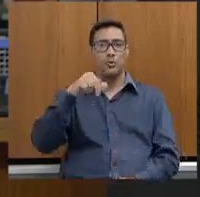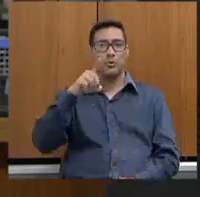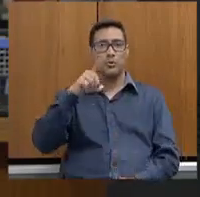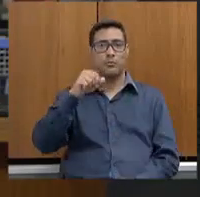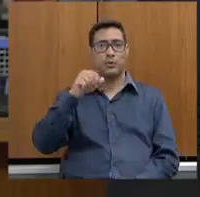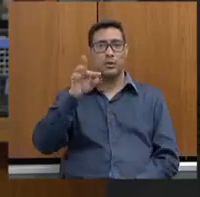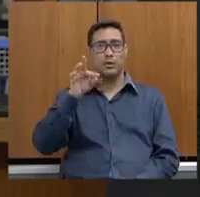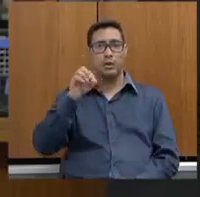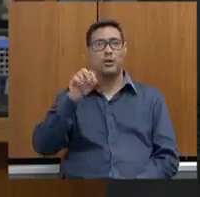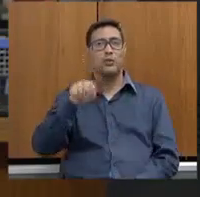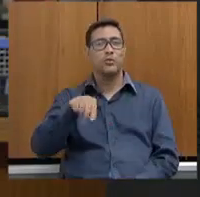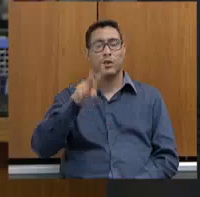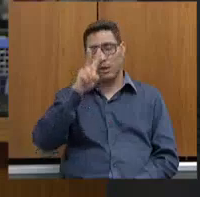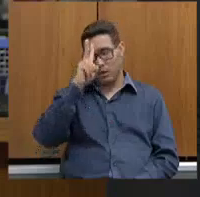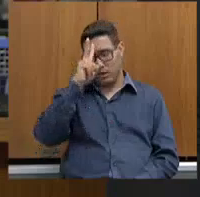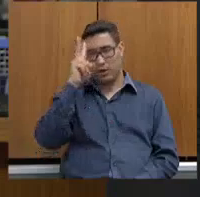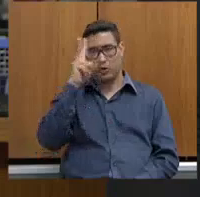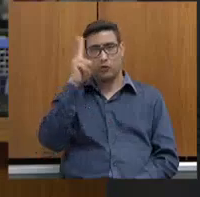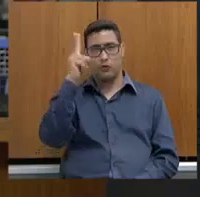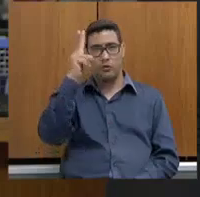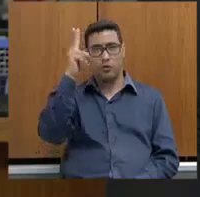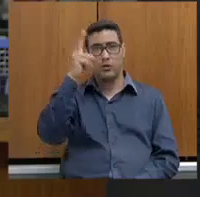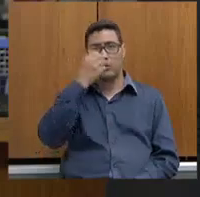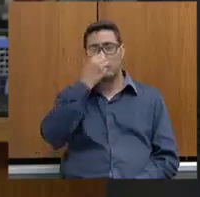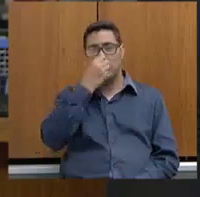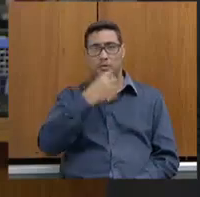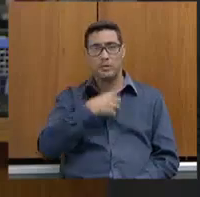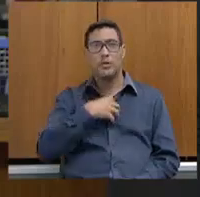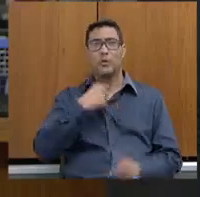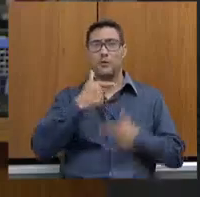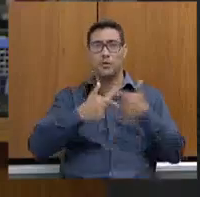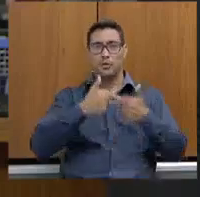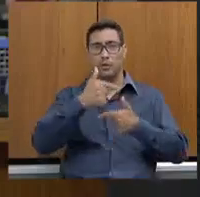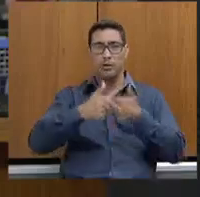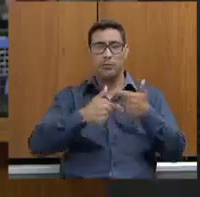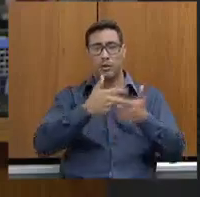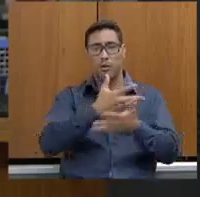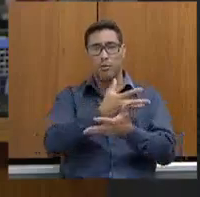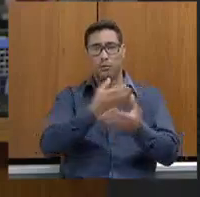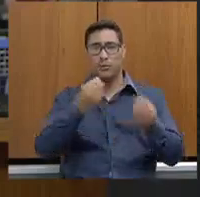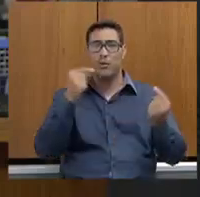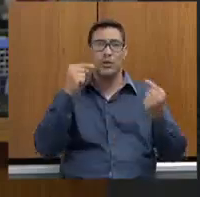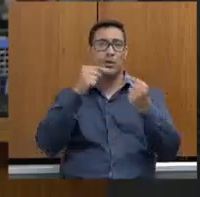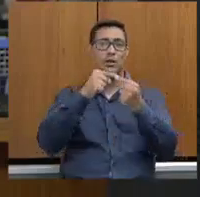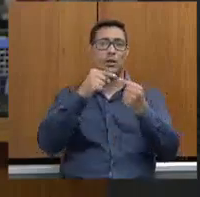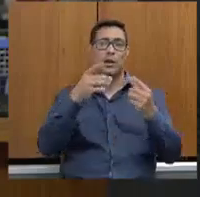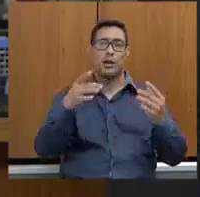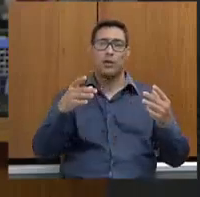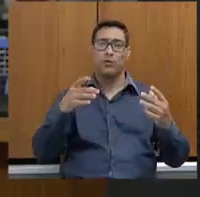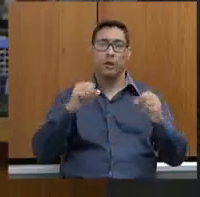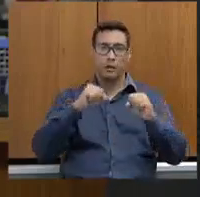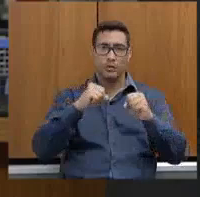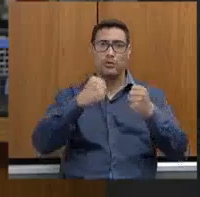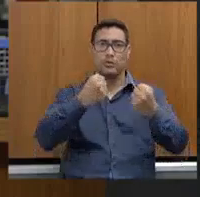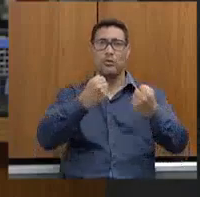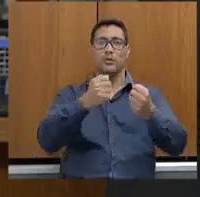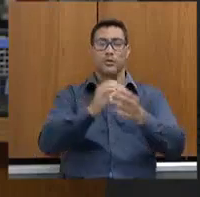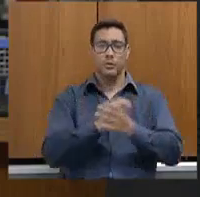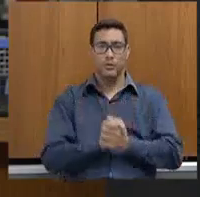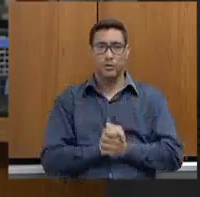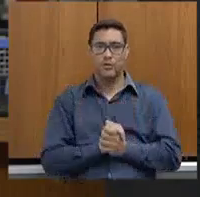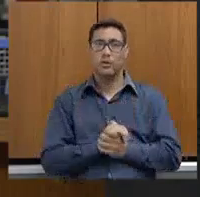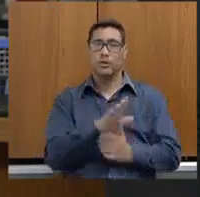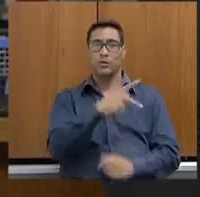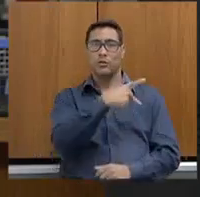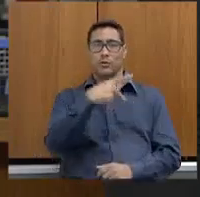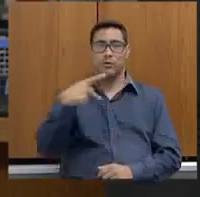comissão é muito forte, muito significativa, porque eu trabalho muito ligado à segurança, e o presidente dessa comissão, o trabalho que ele